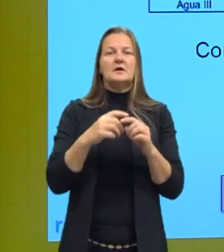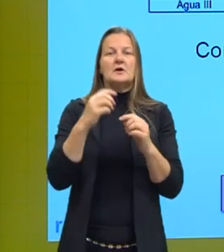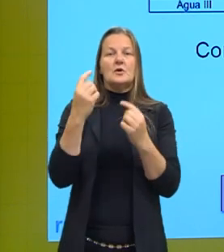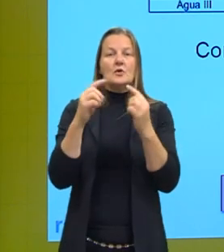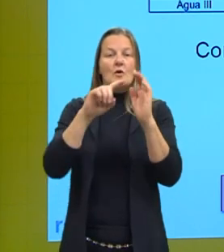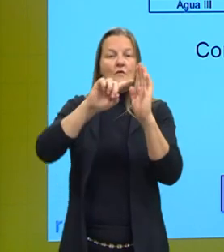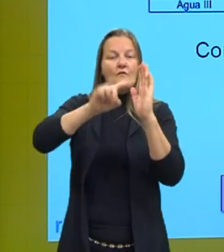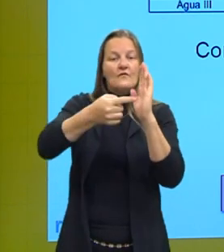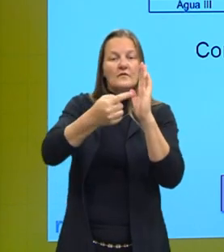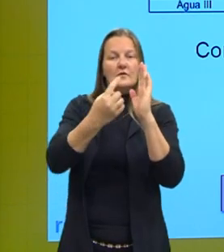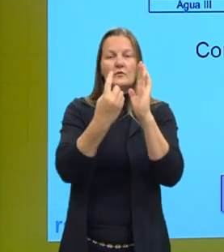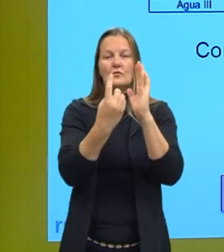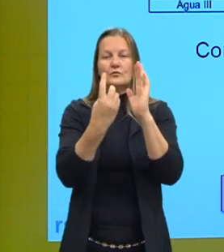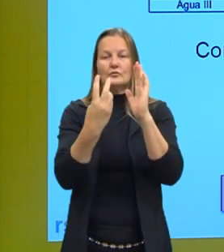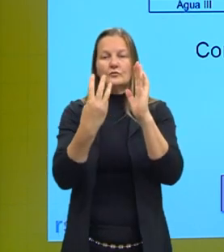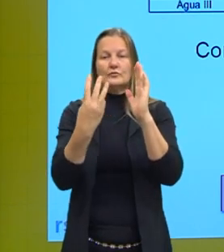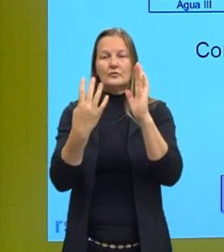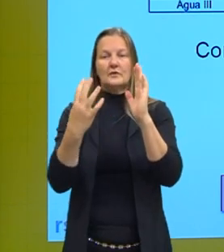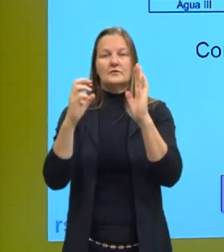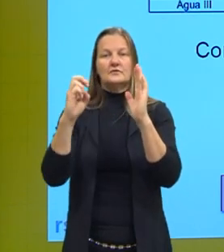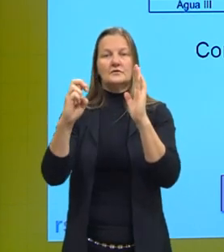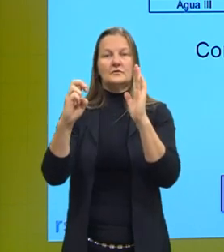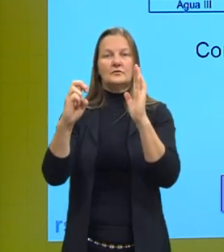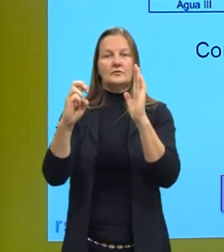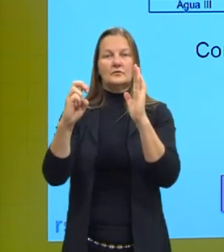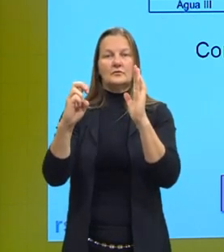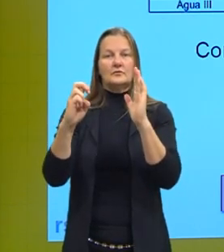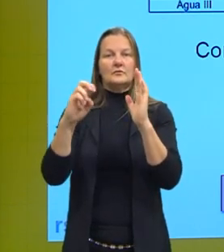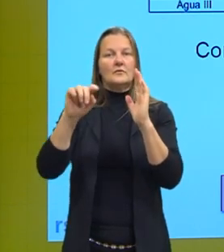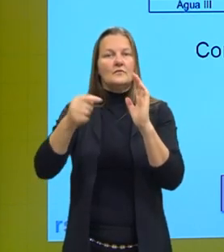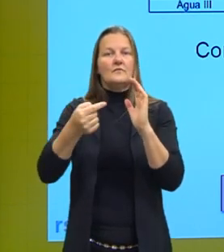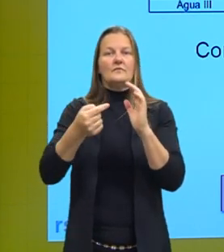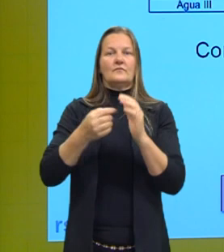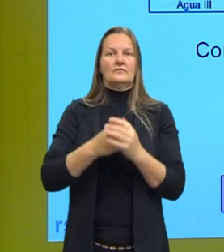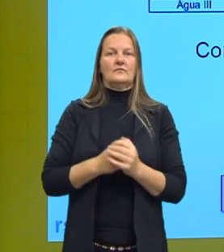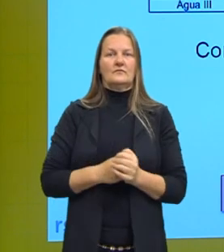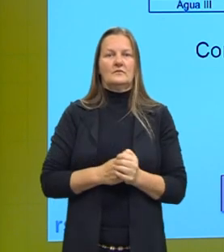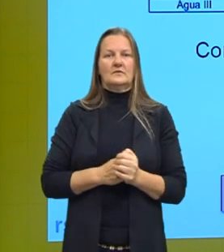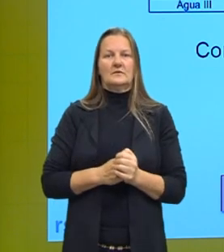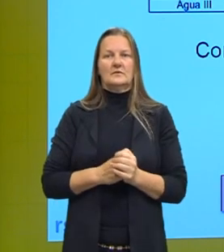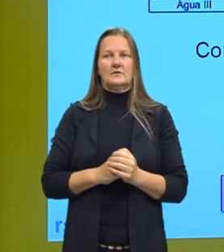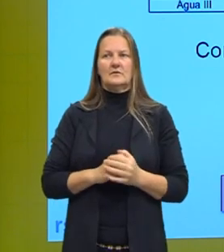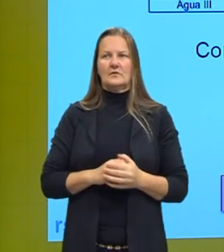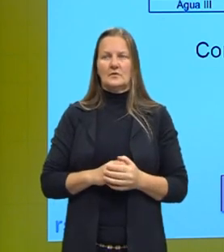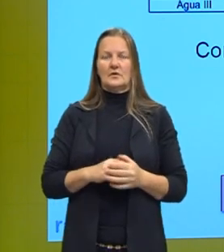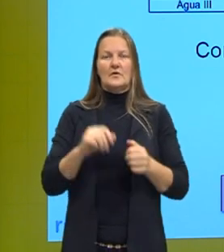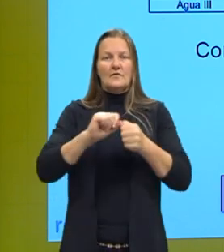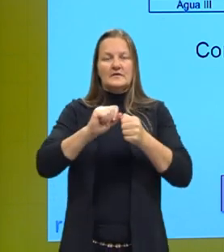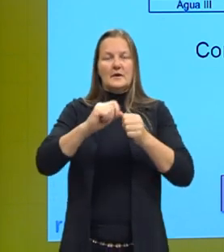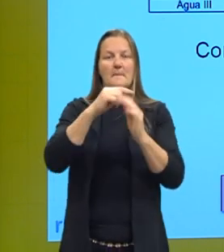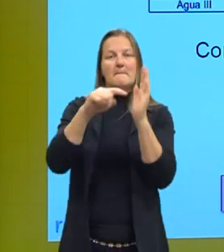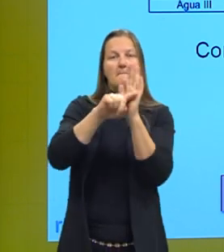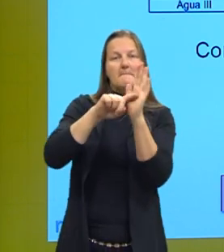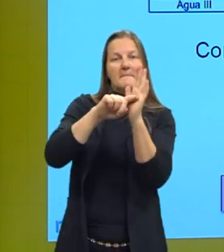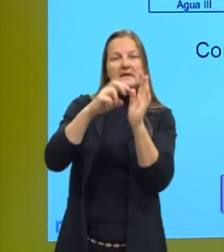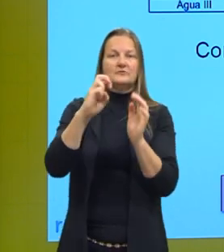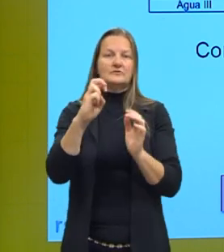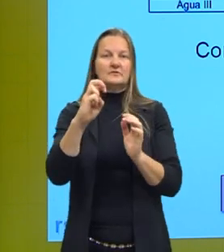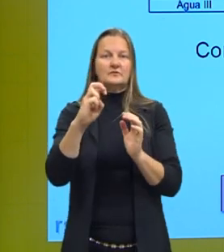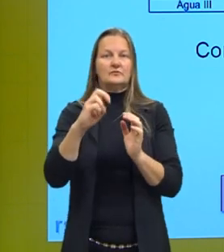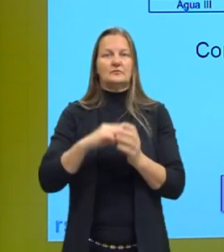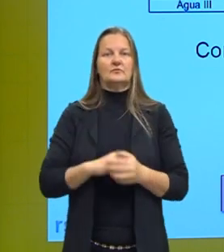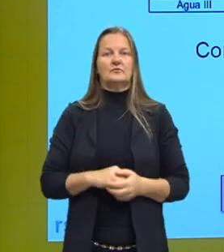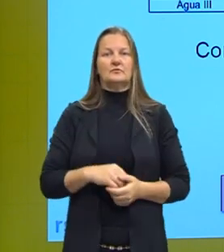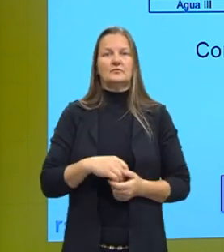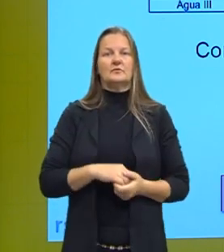casas antes da vírgula. Um, dois, três, quatro, cinco, para poder fazer o menos cinco da anotação. Então, fica